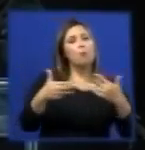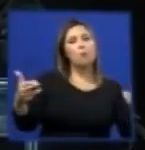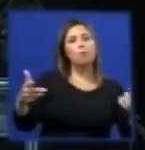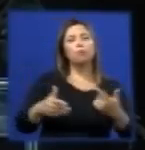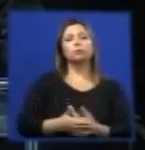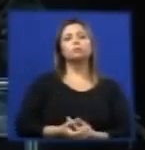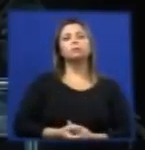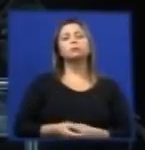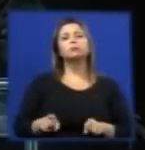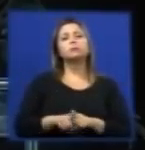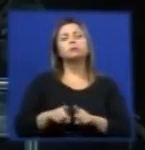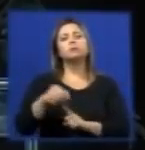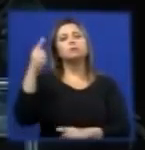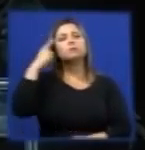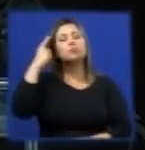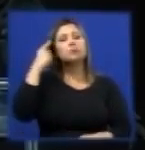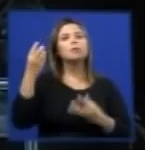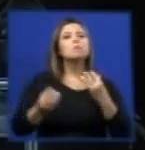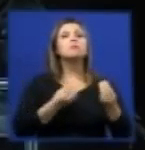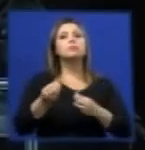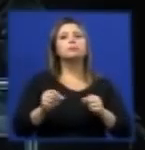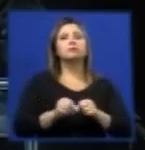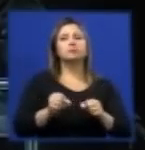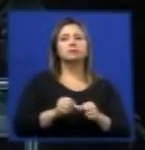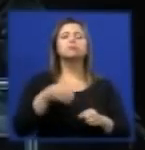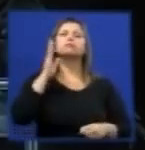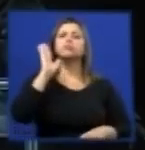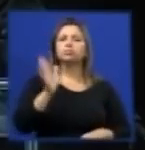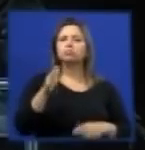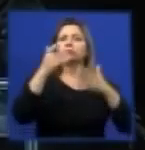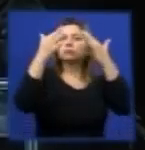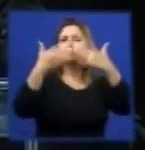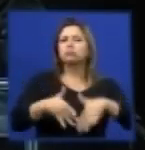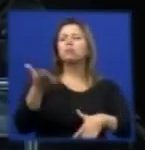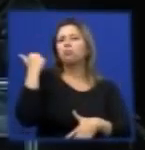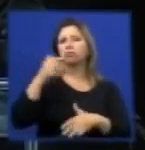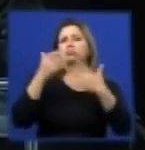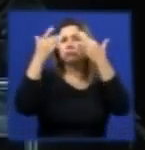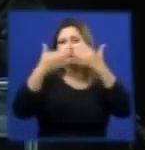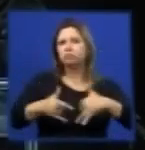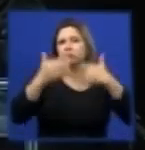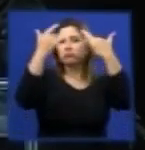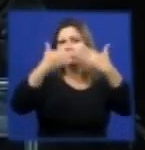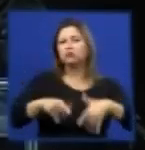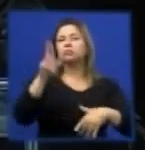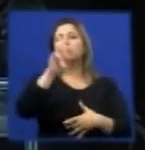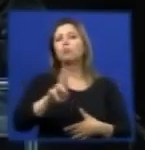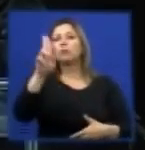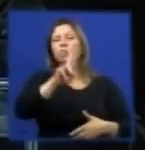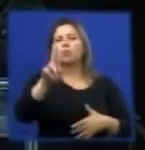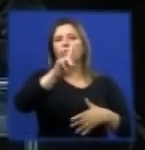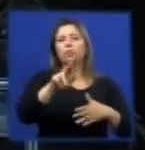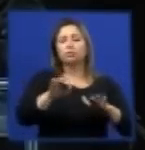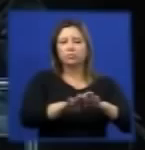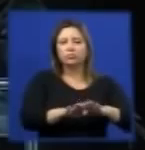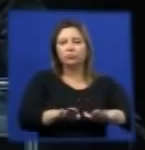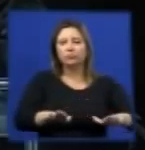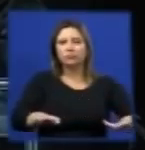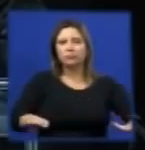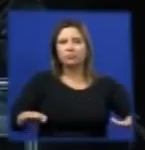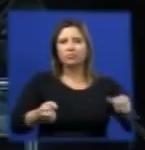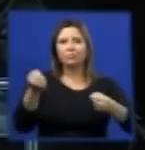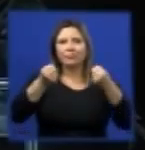Outras alternativas já foram, inclusive, citadas anteriormente, como a utilização em asfaltos. Existem